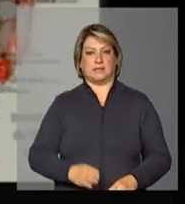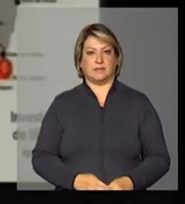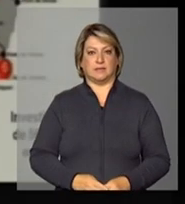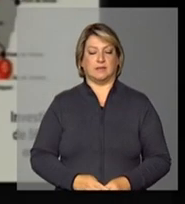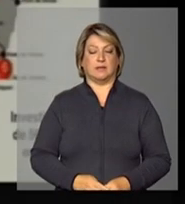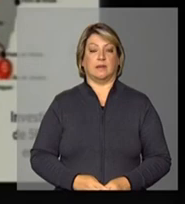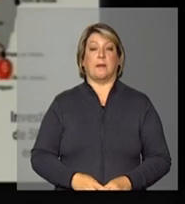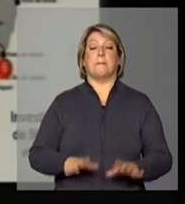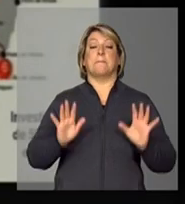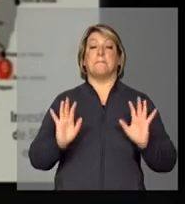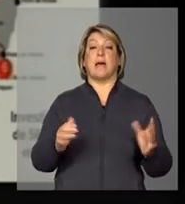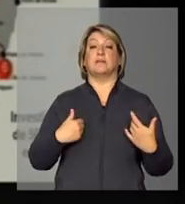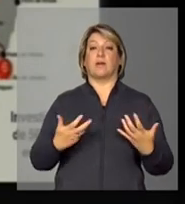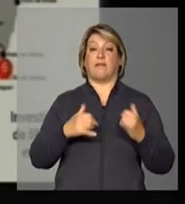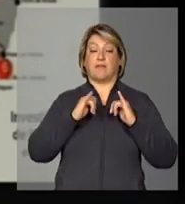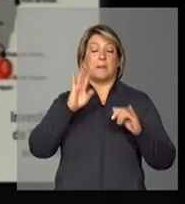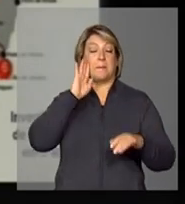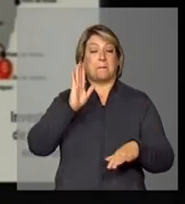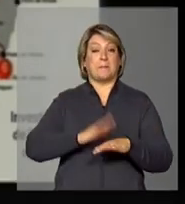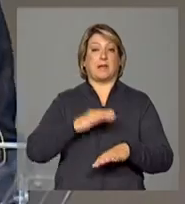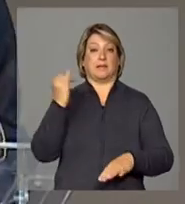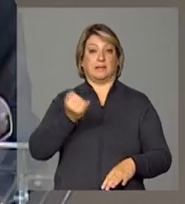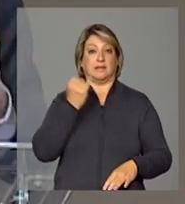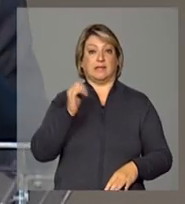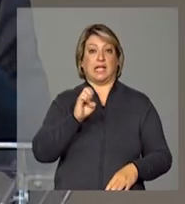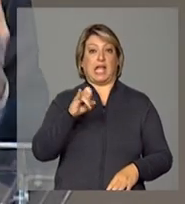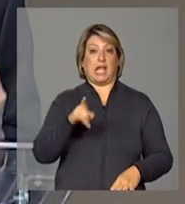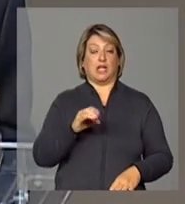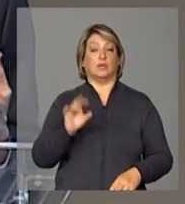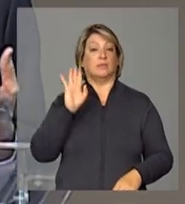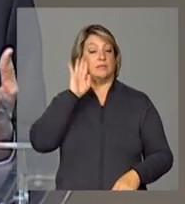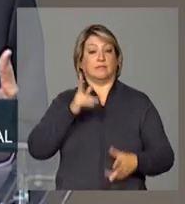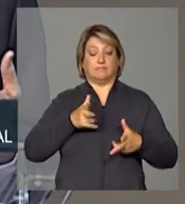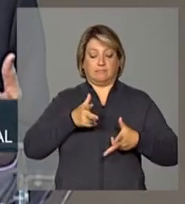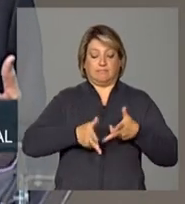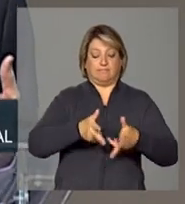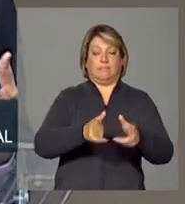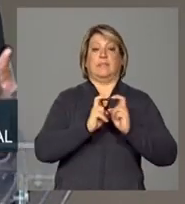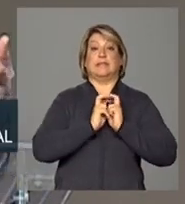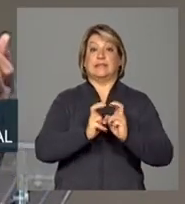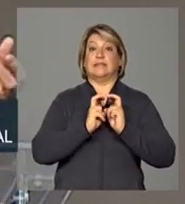chamar a atenção mais importante para os eixos ferroviários